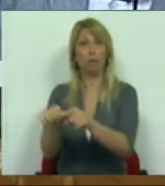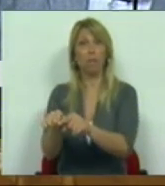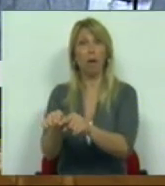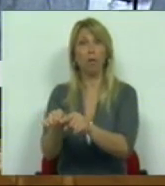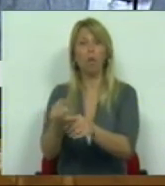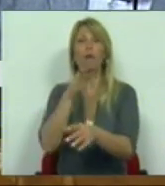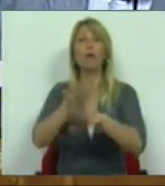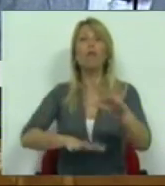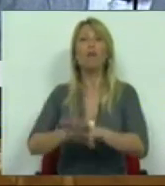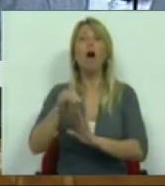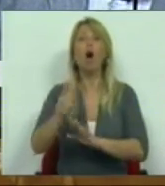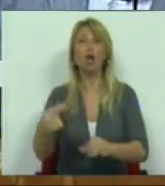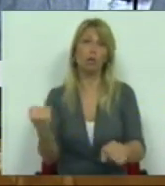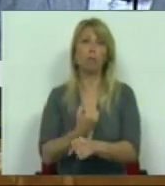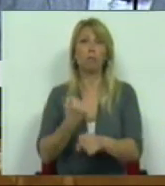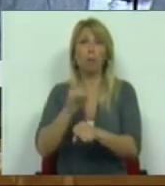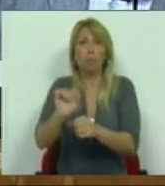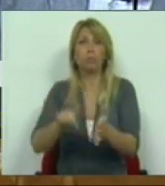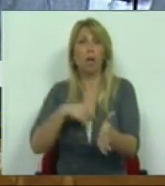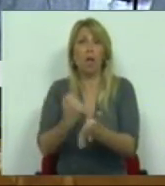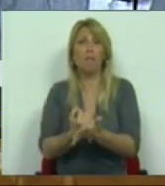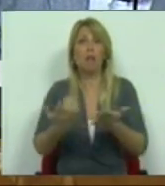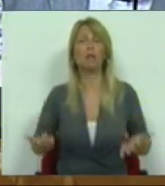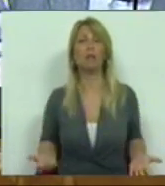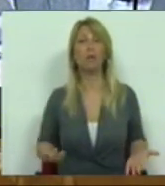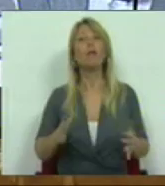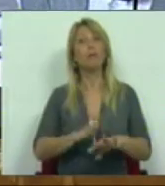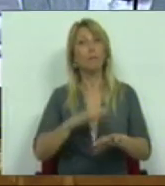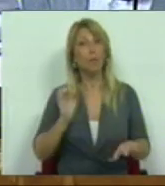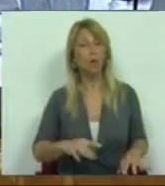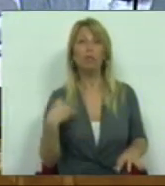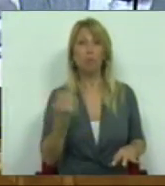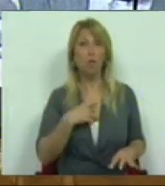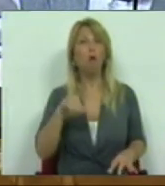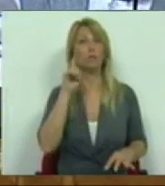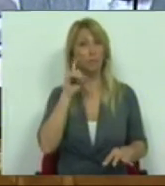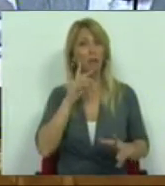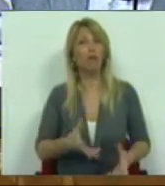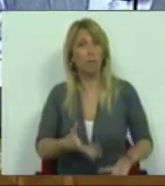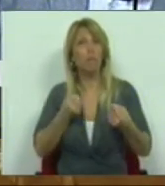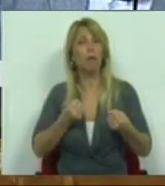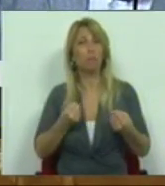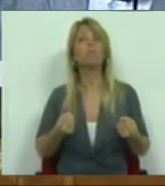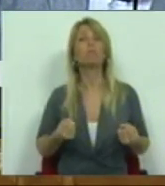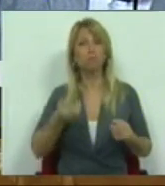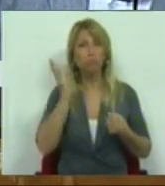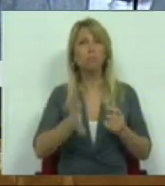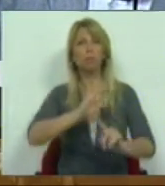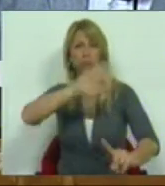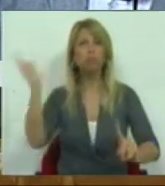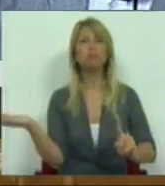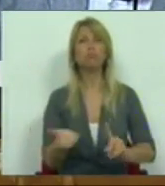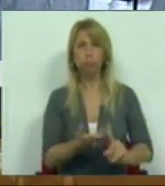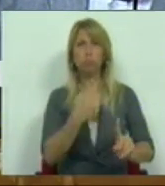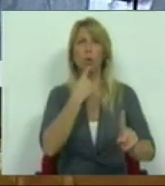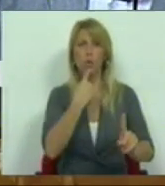efetivamente, trabalho efetivo. Defendemos por isso, senhoras e senhores deputados, mão pesada para os